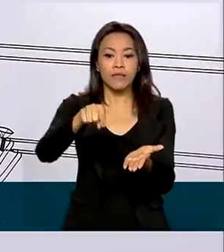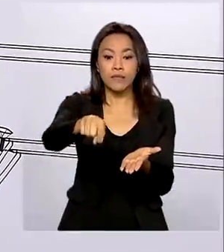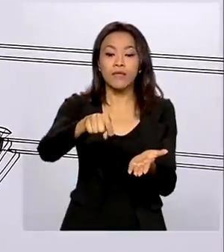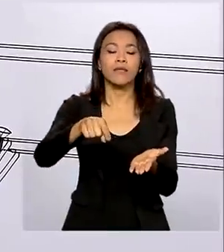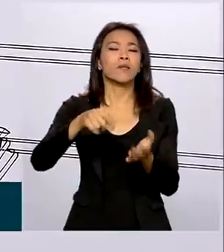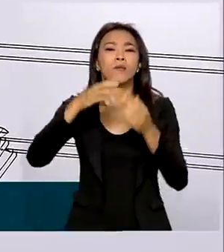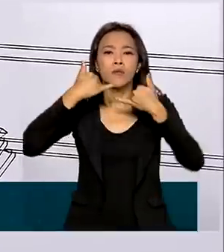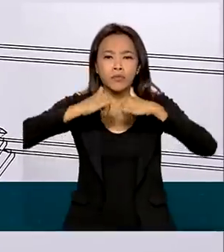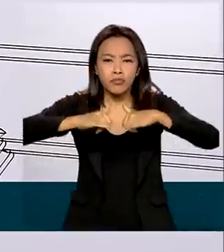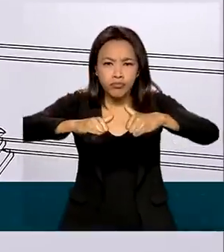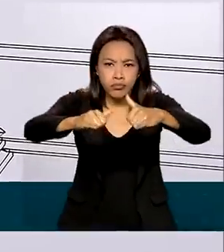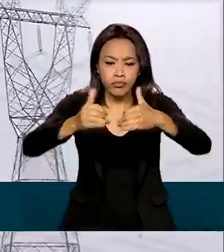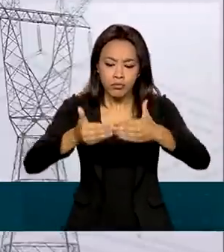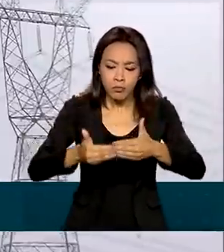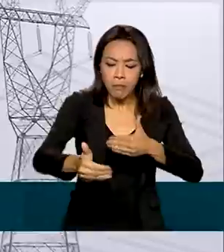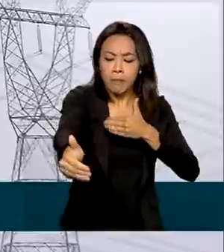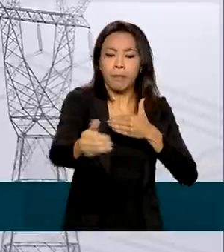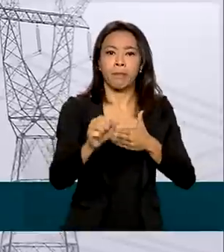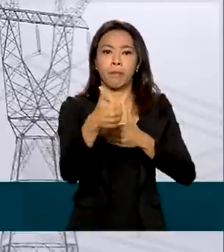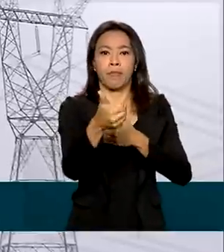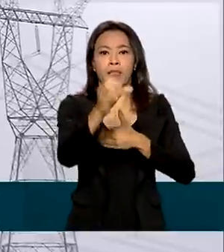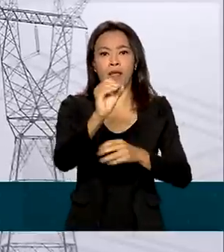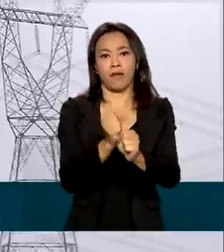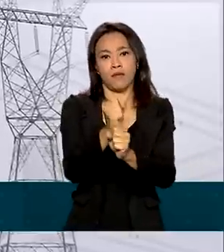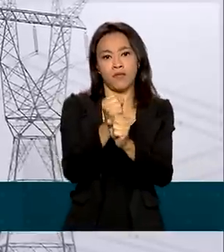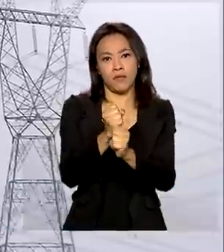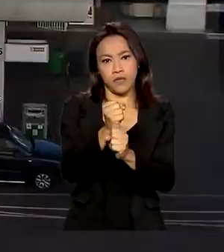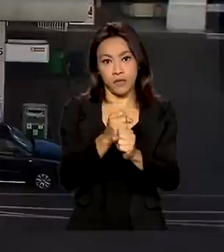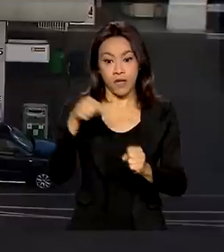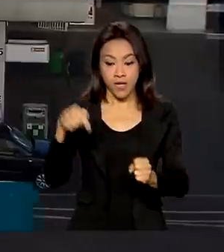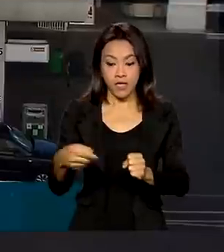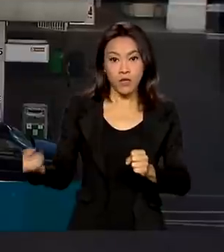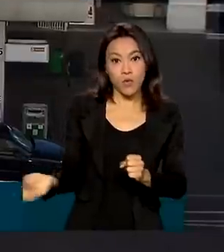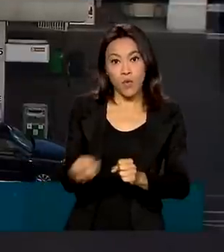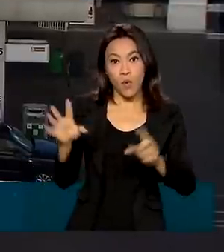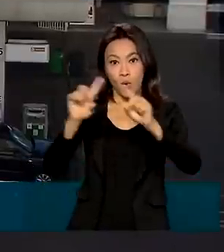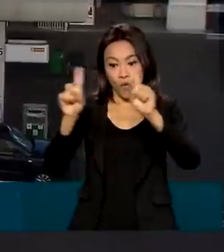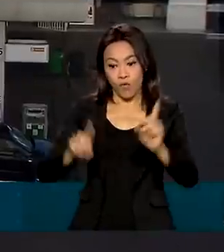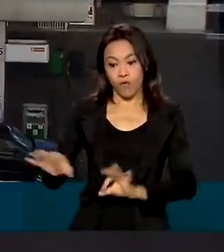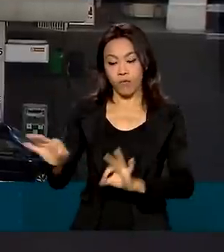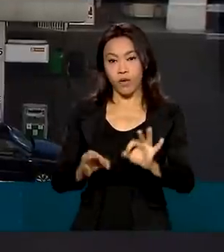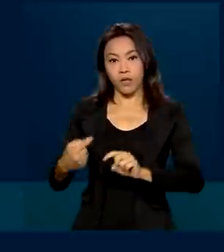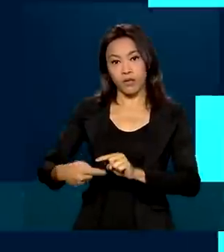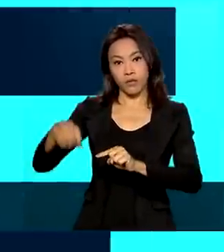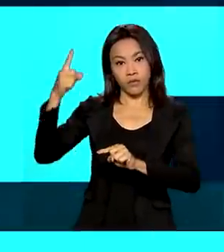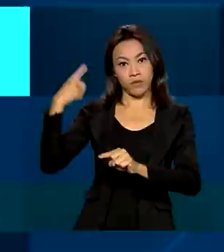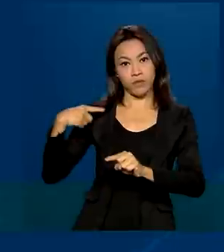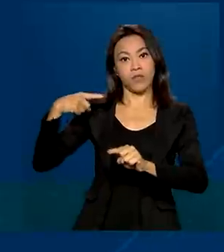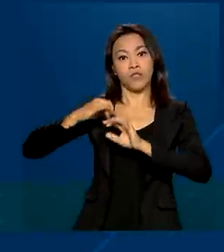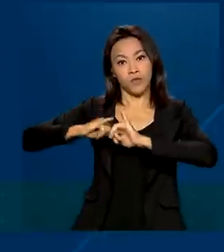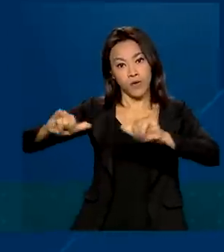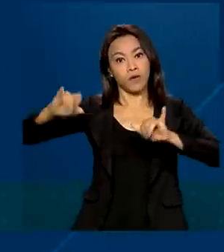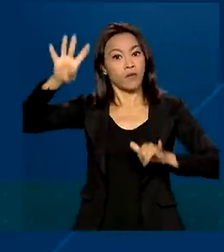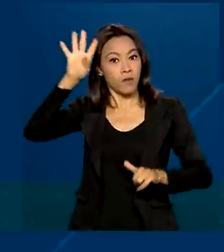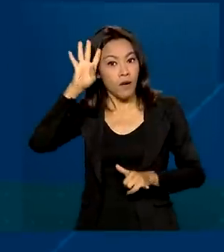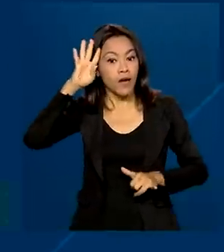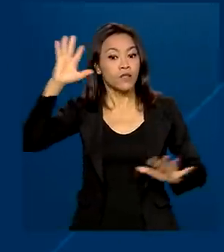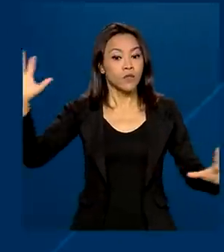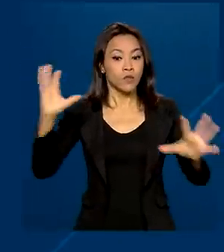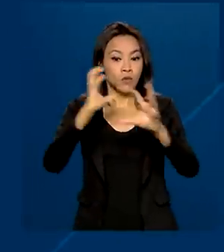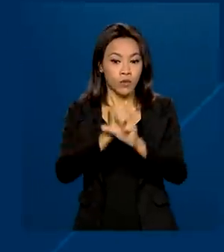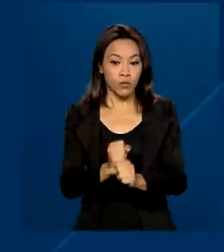brasileira nos próximos 10 anos, segundo o novo plano lançado nesta quarta-feira. Desse total, 2